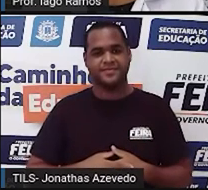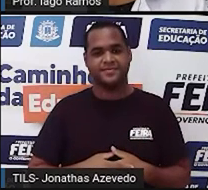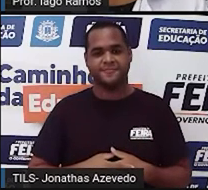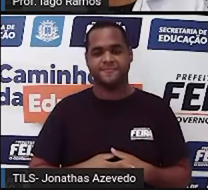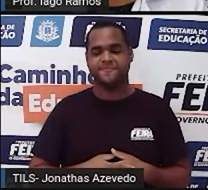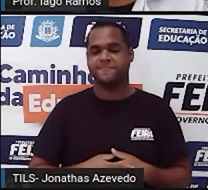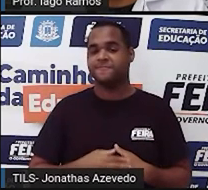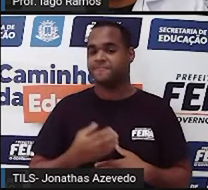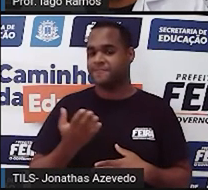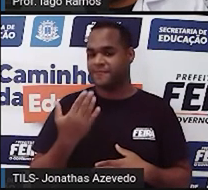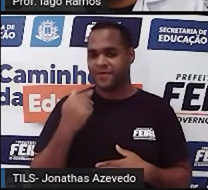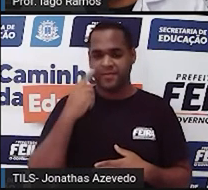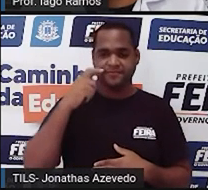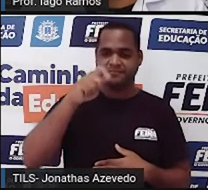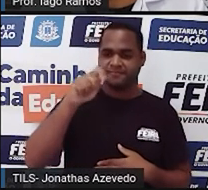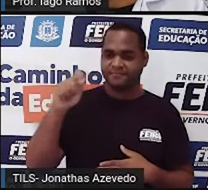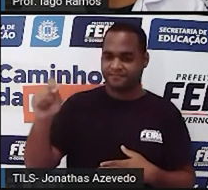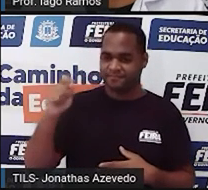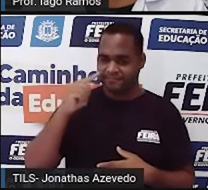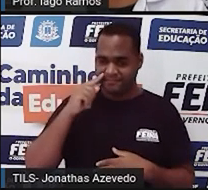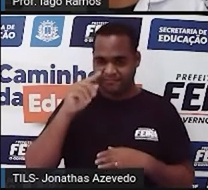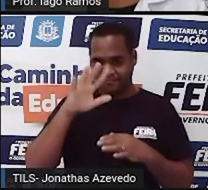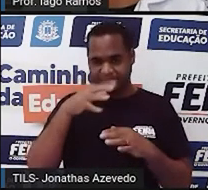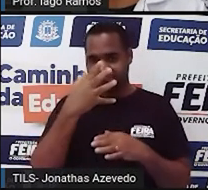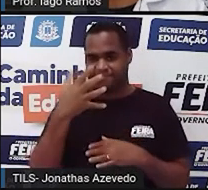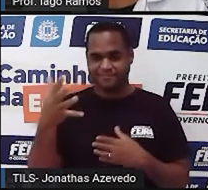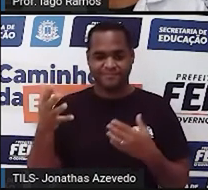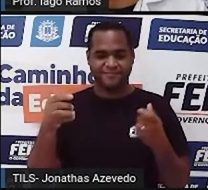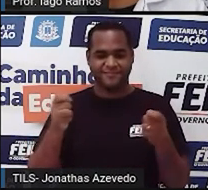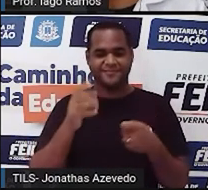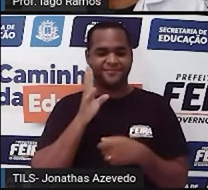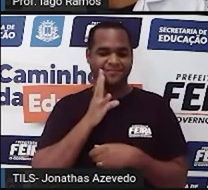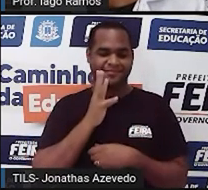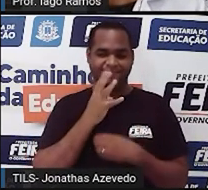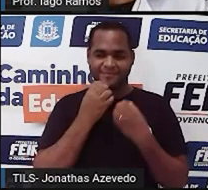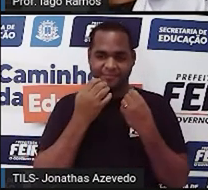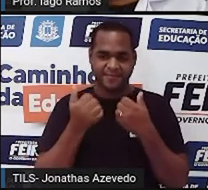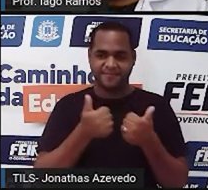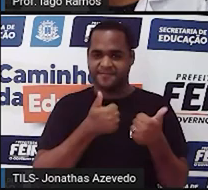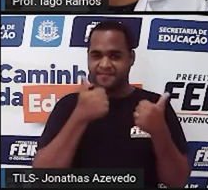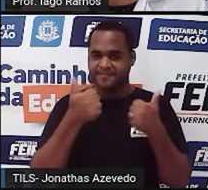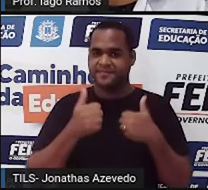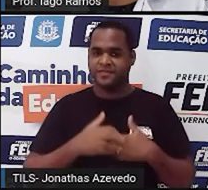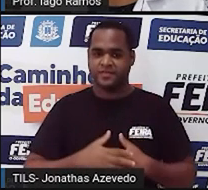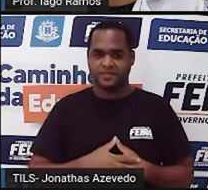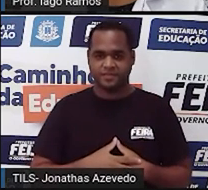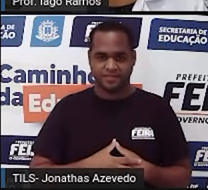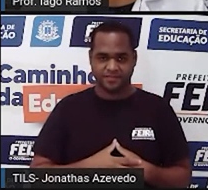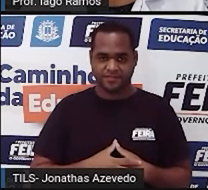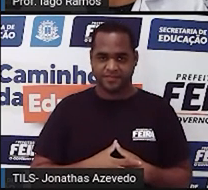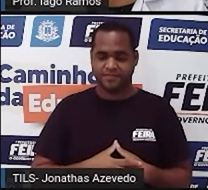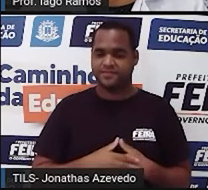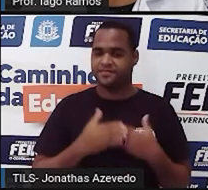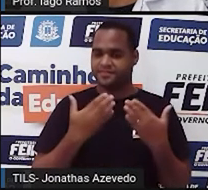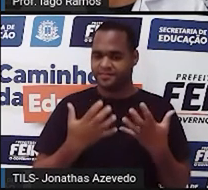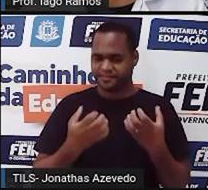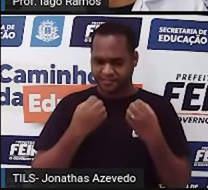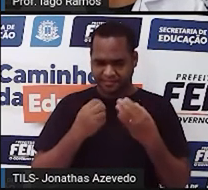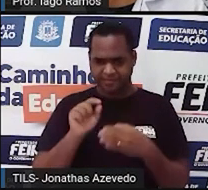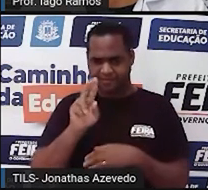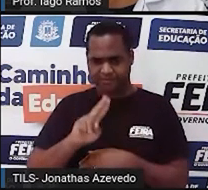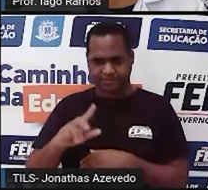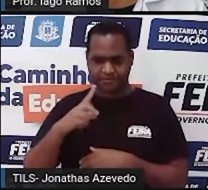vamos preencher esse quadrado mágico. Vai ser muito bacana, tá bom? O bom, o legal é você também usar aí o seu